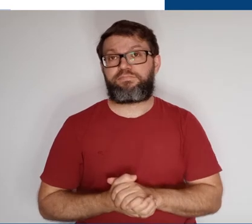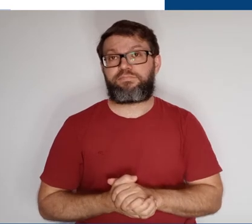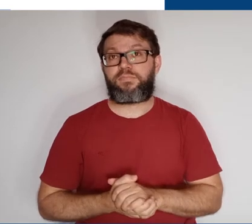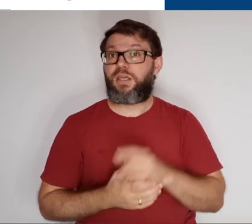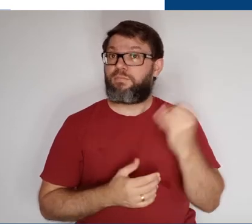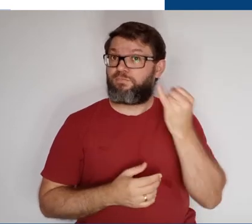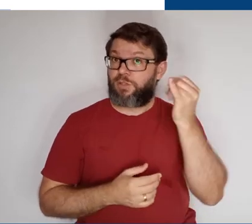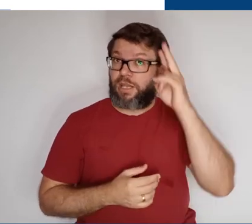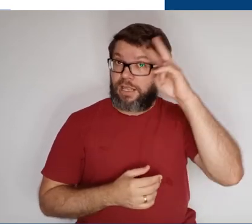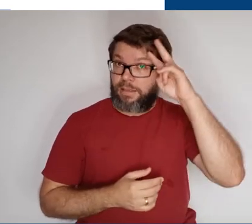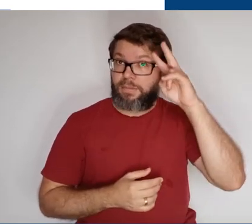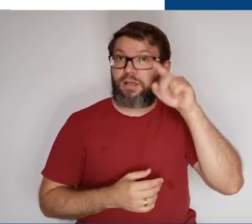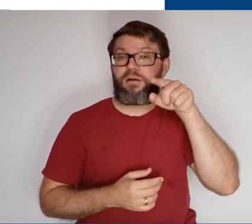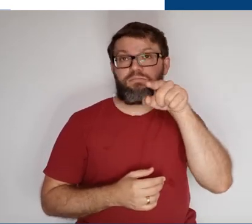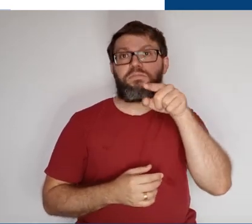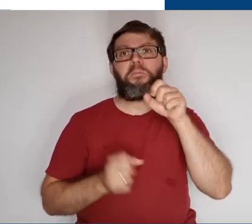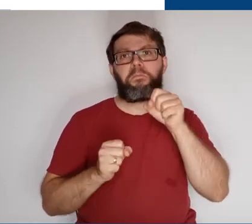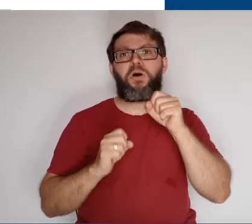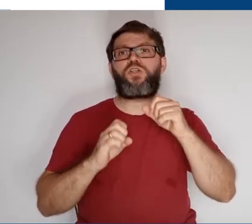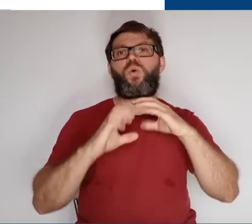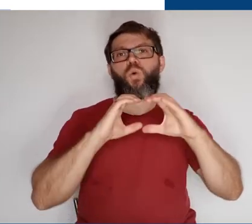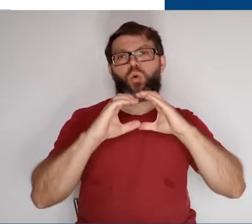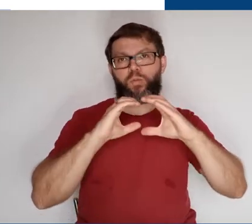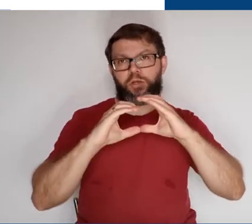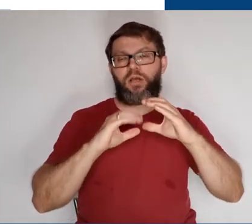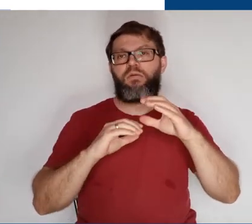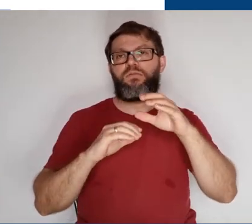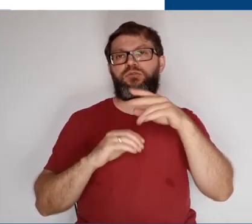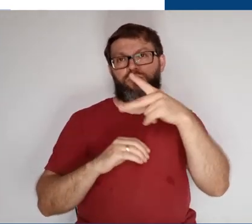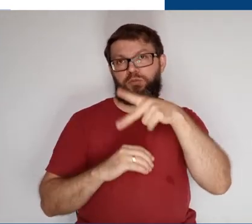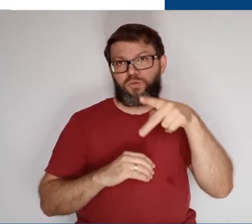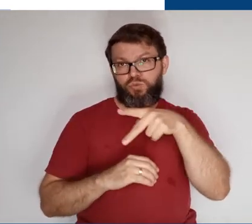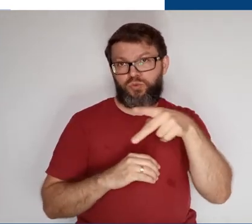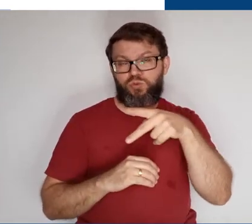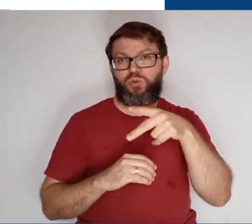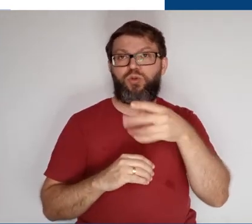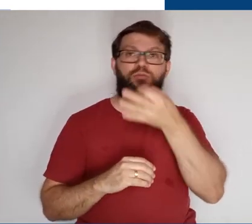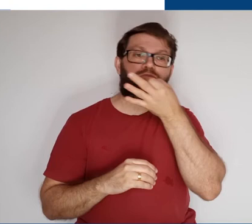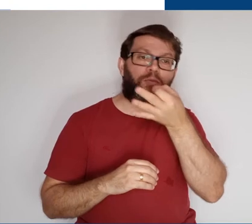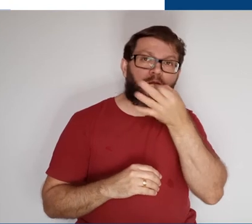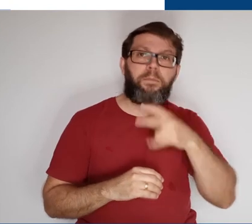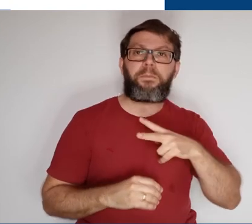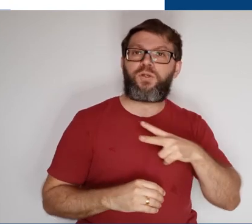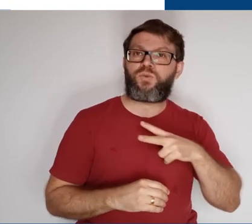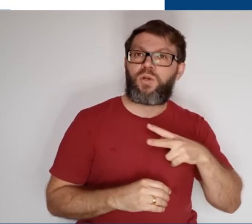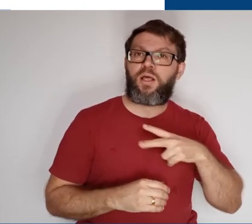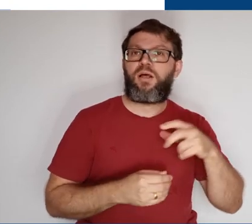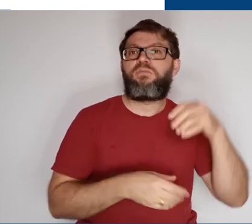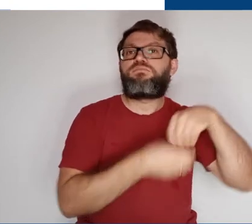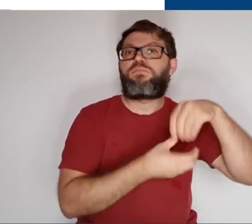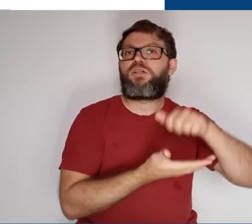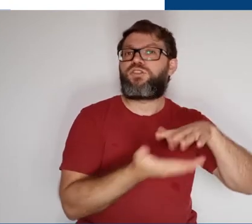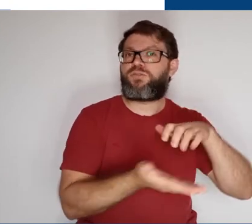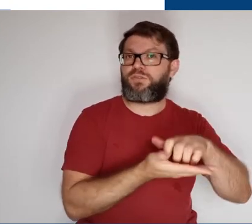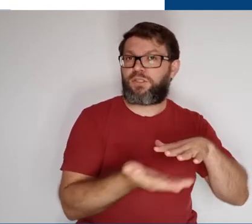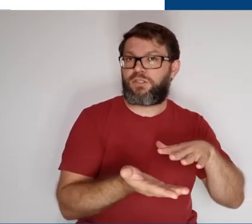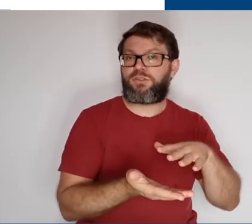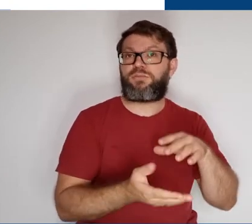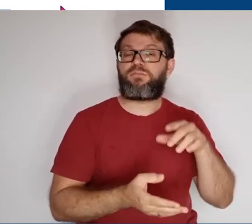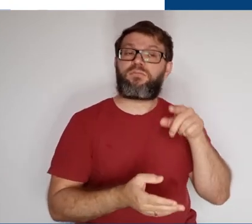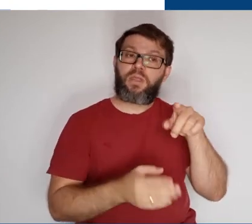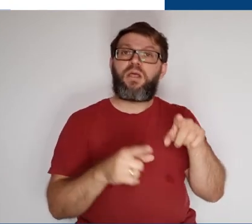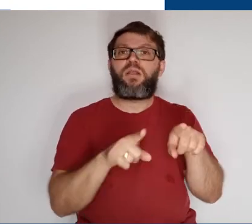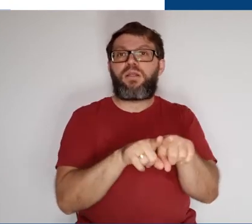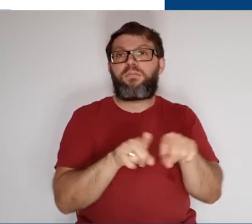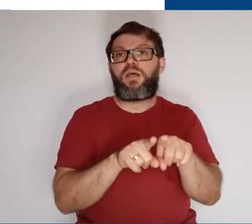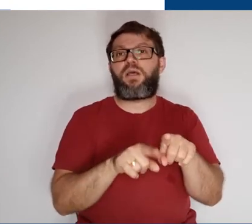colegas. É importante lembrar que você também pode se comunicar com o seu professor via comentários particulares